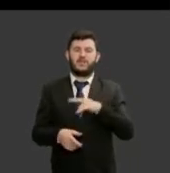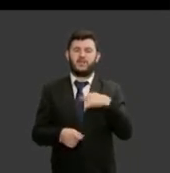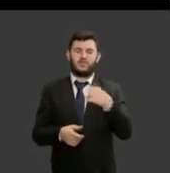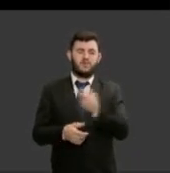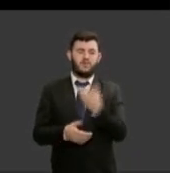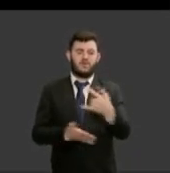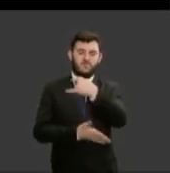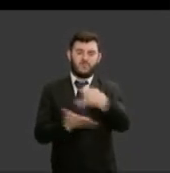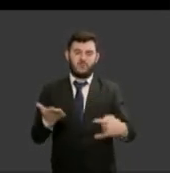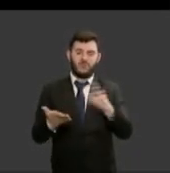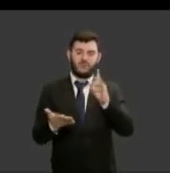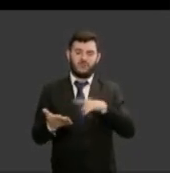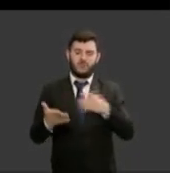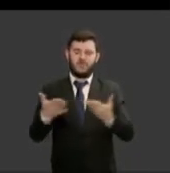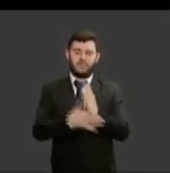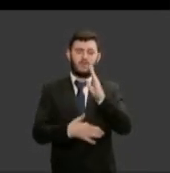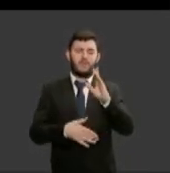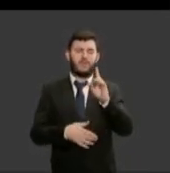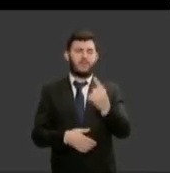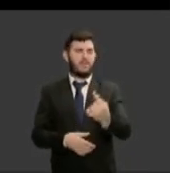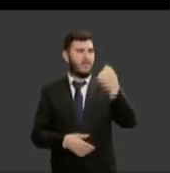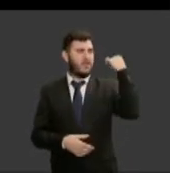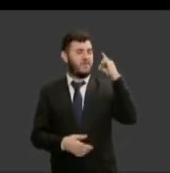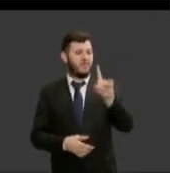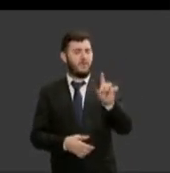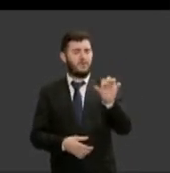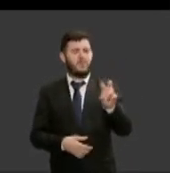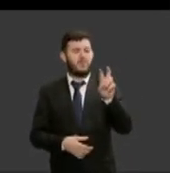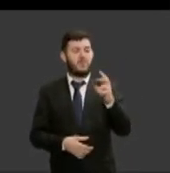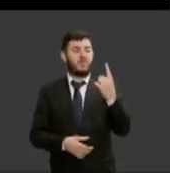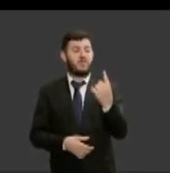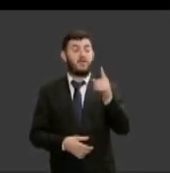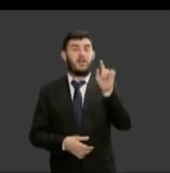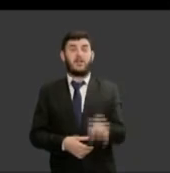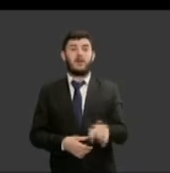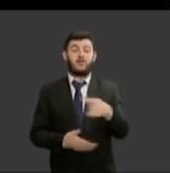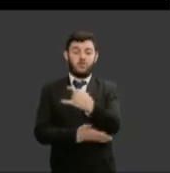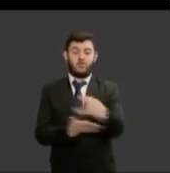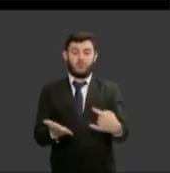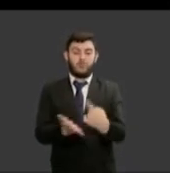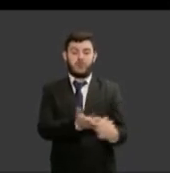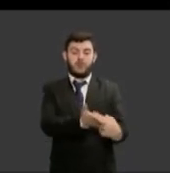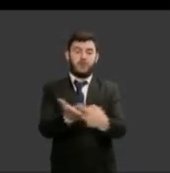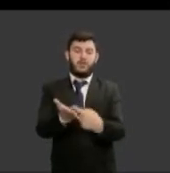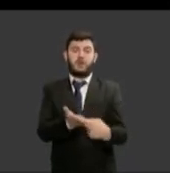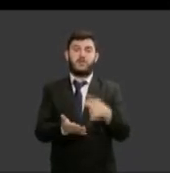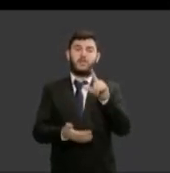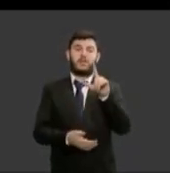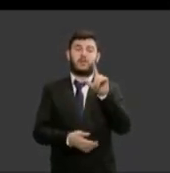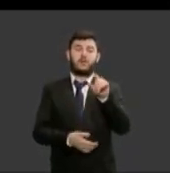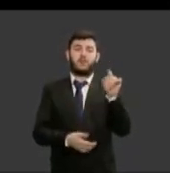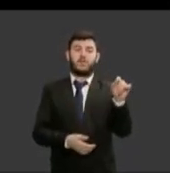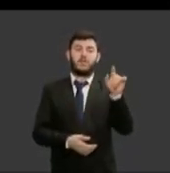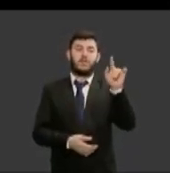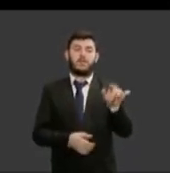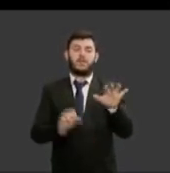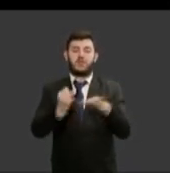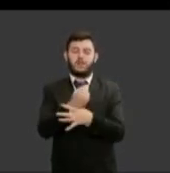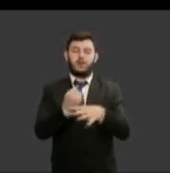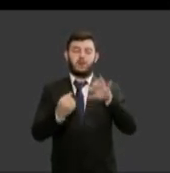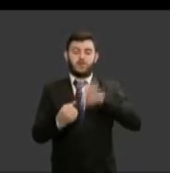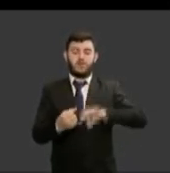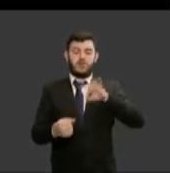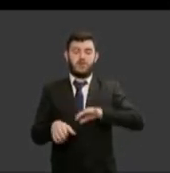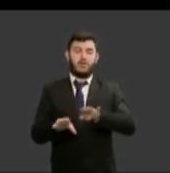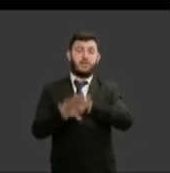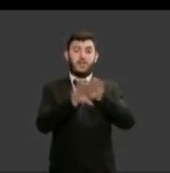Brasil desde o ano de 1951 a convenção número 100 que assegura a igualdade de remuneração e até hoje não